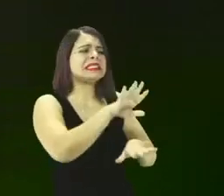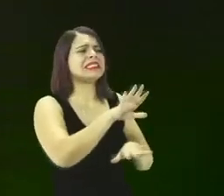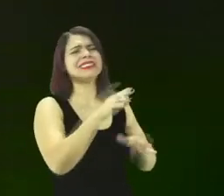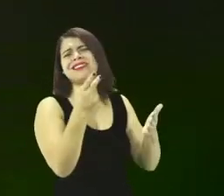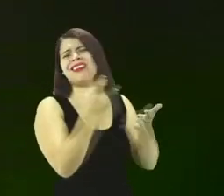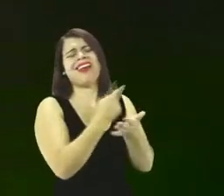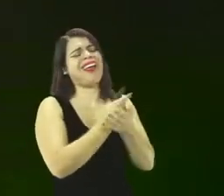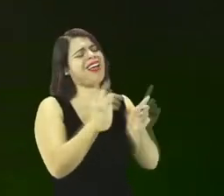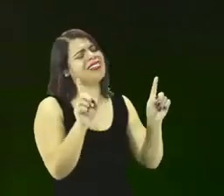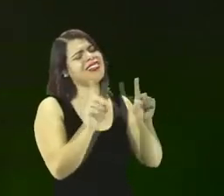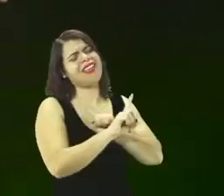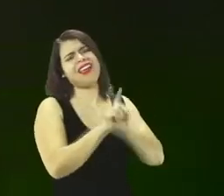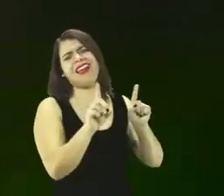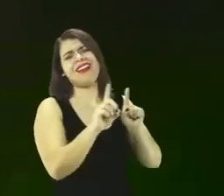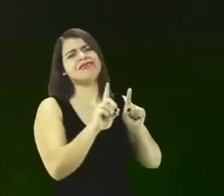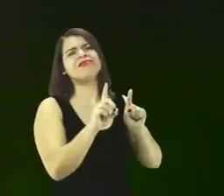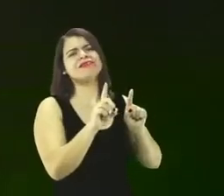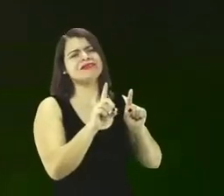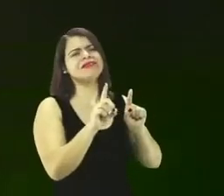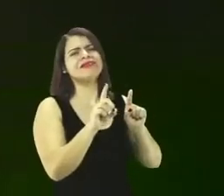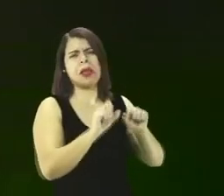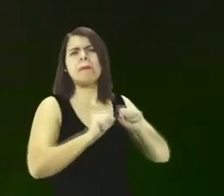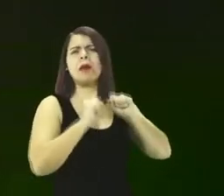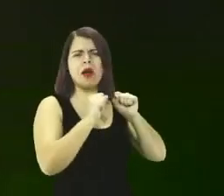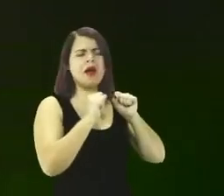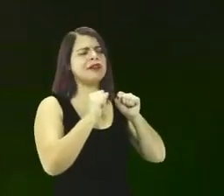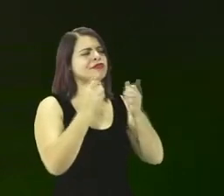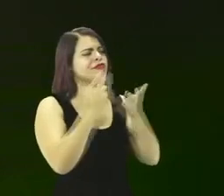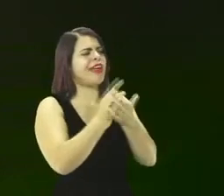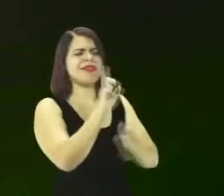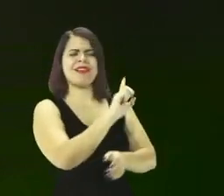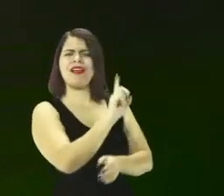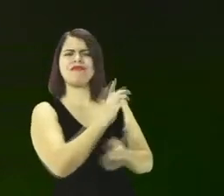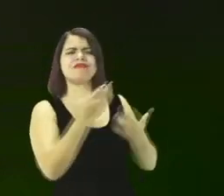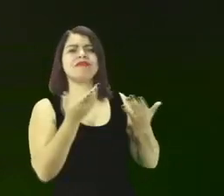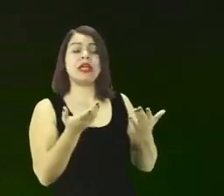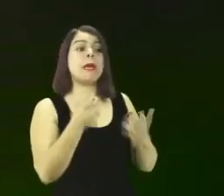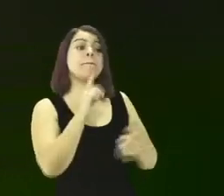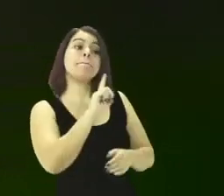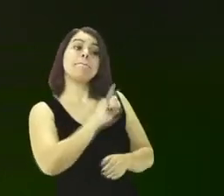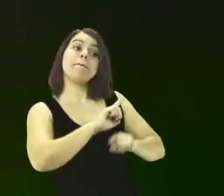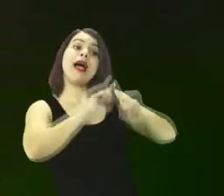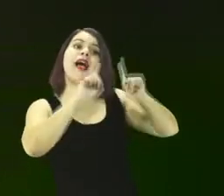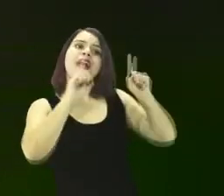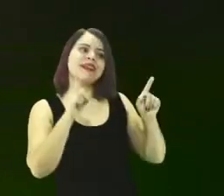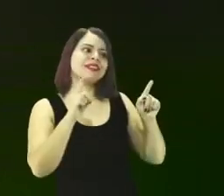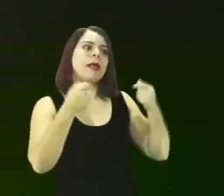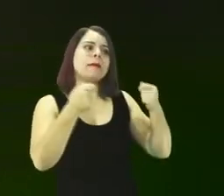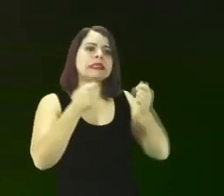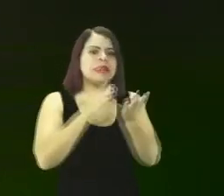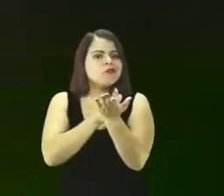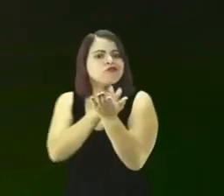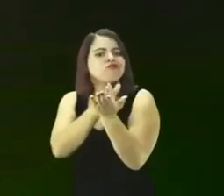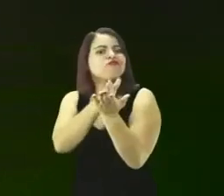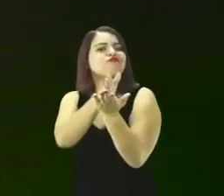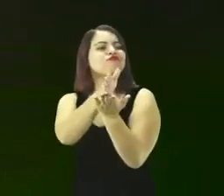Existe uma forma de não errar. Se você seguir este padrão, você não precisa errar.